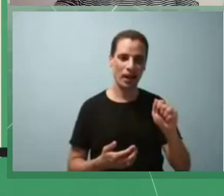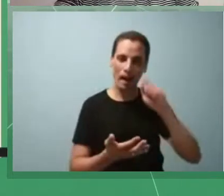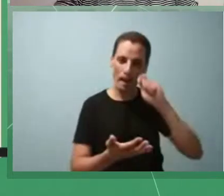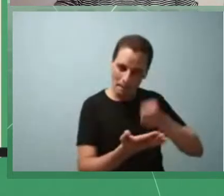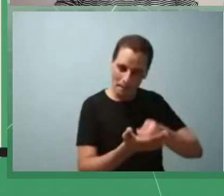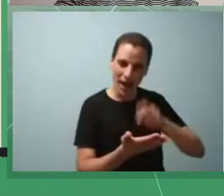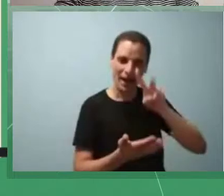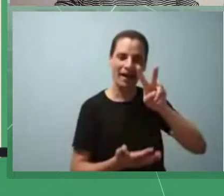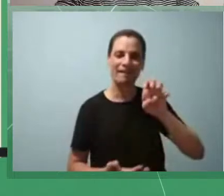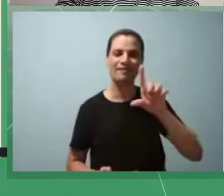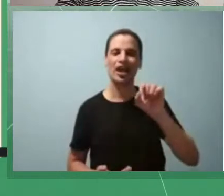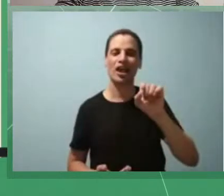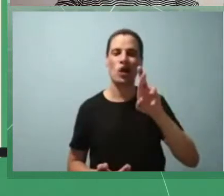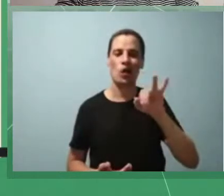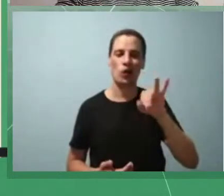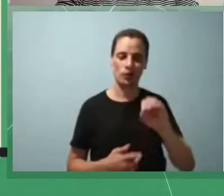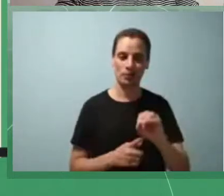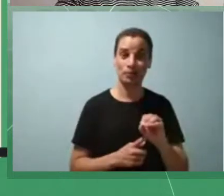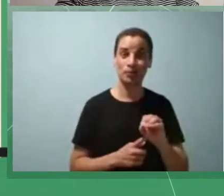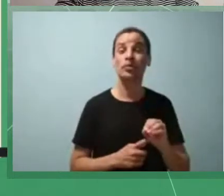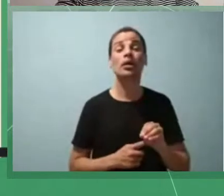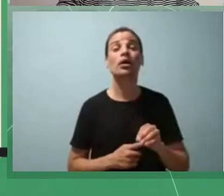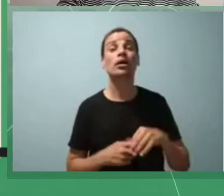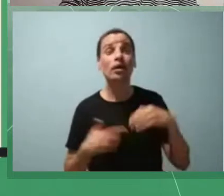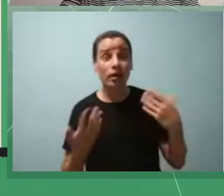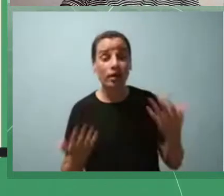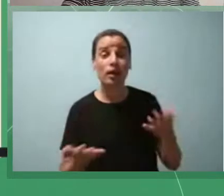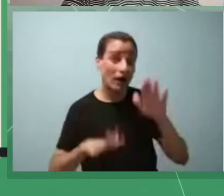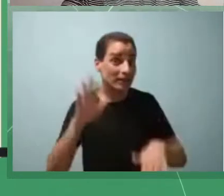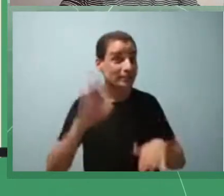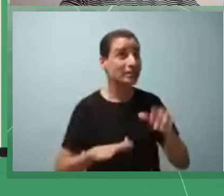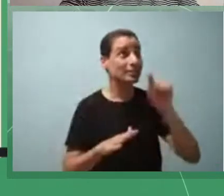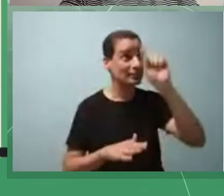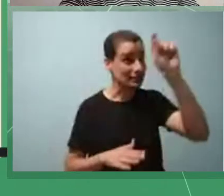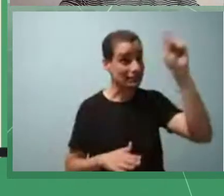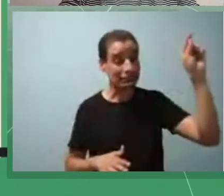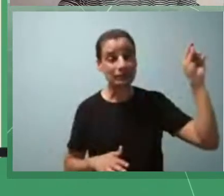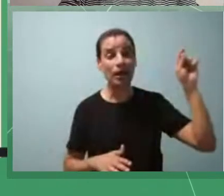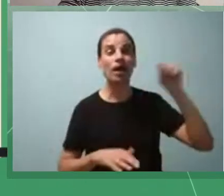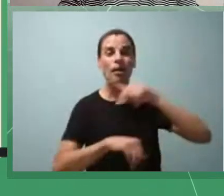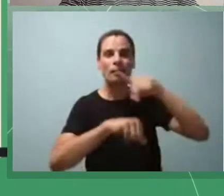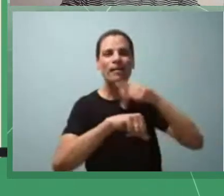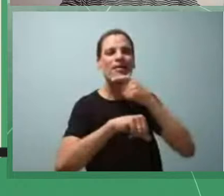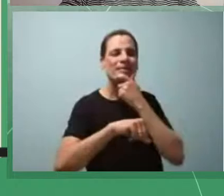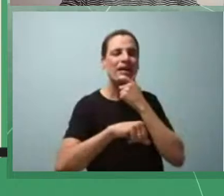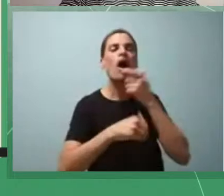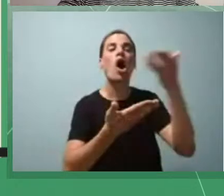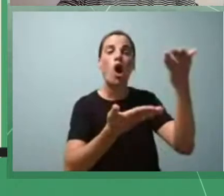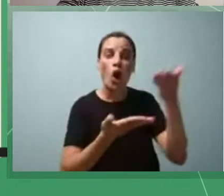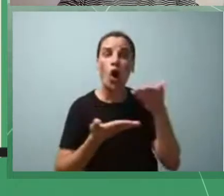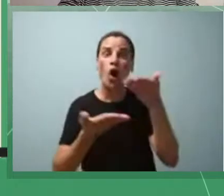algumas cidades inglesas o convite para o velório era feito de casa em casa e serviam-se cerveja e bolo